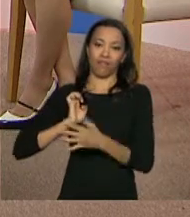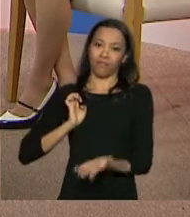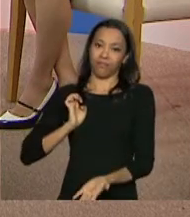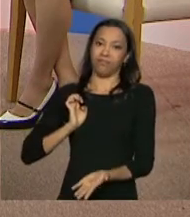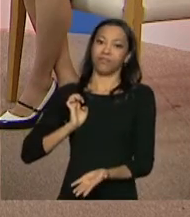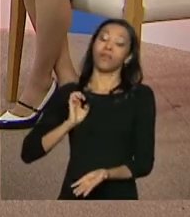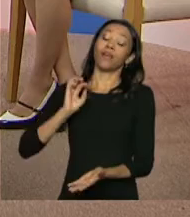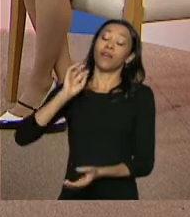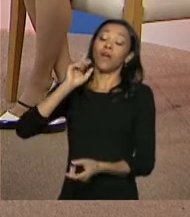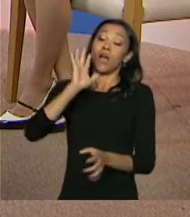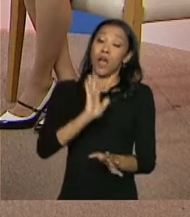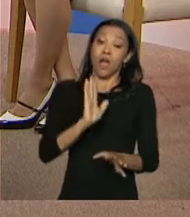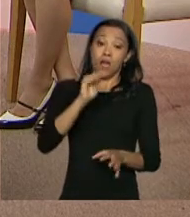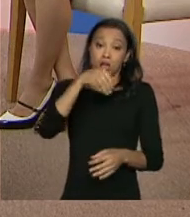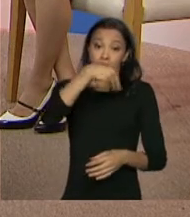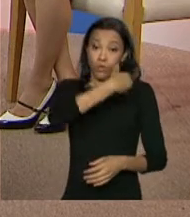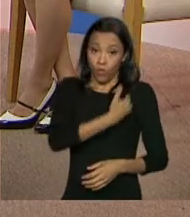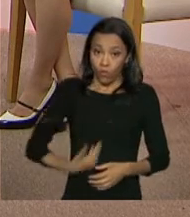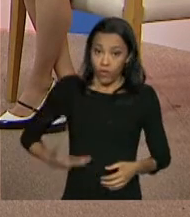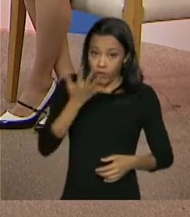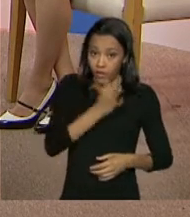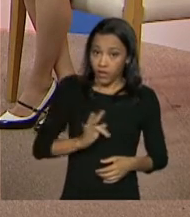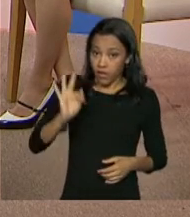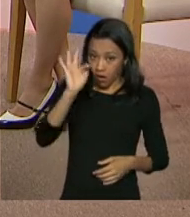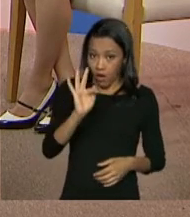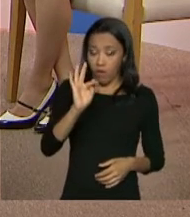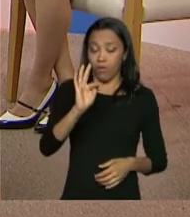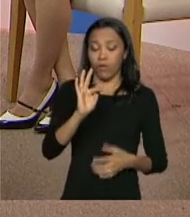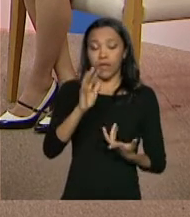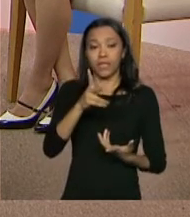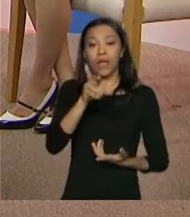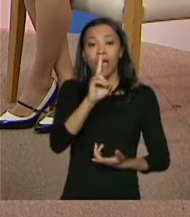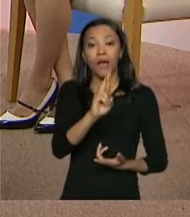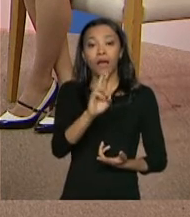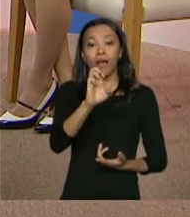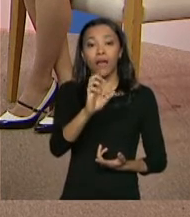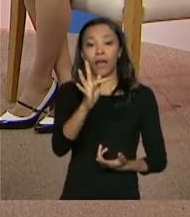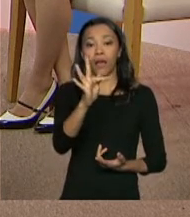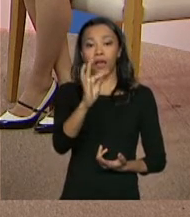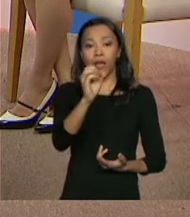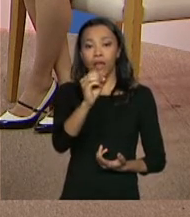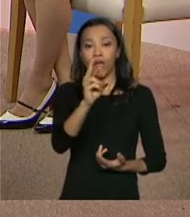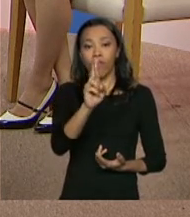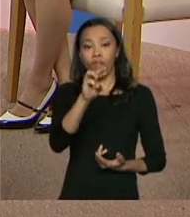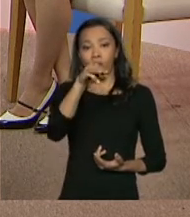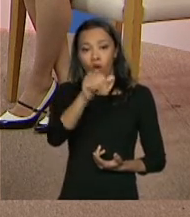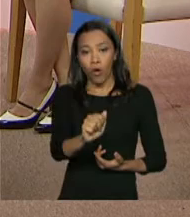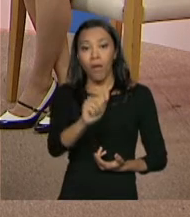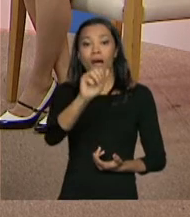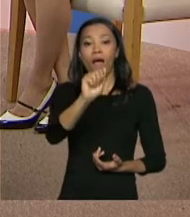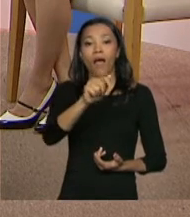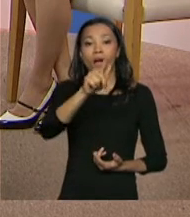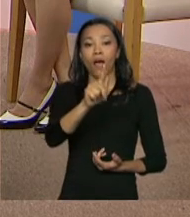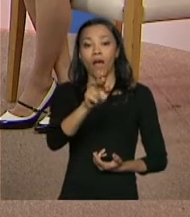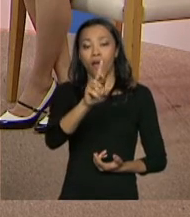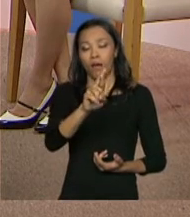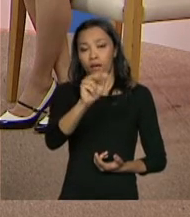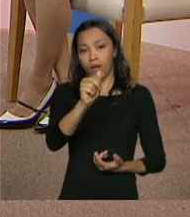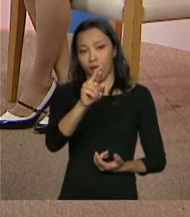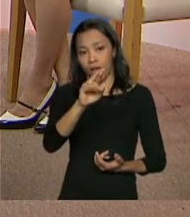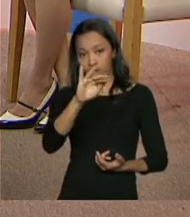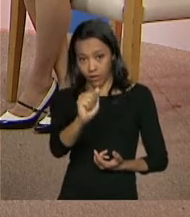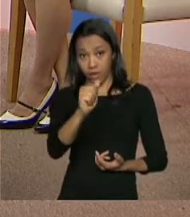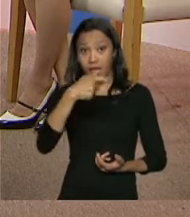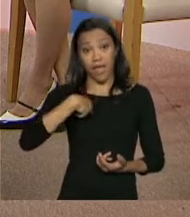no governo federal, não é nem que ela exija, na verdade, reforma agrária no governo federal, ela prioriza as pessoas que estão no